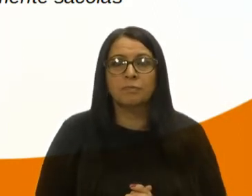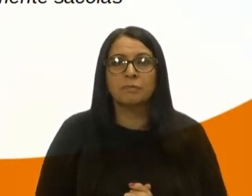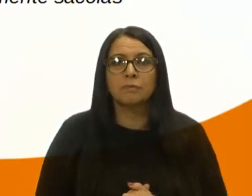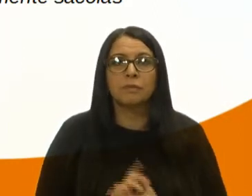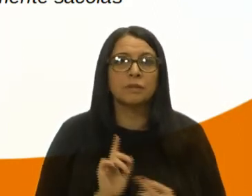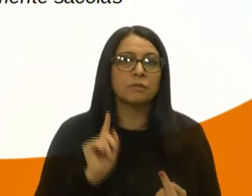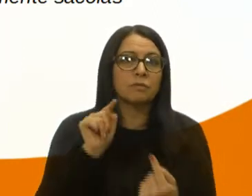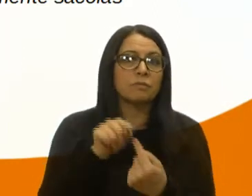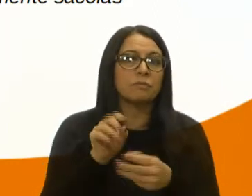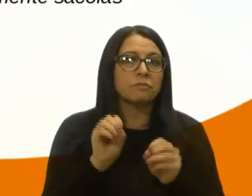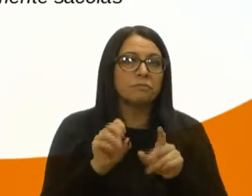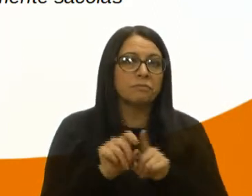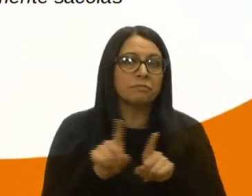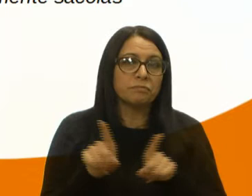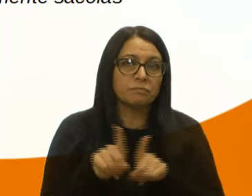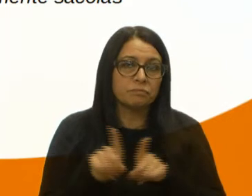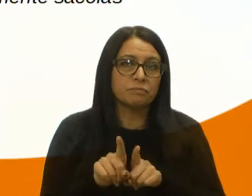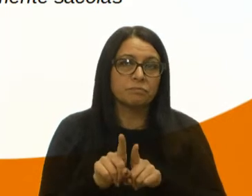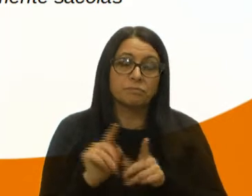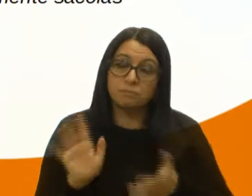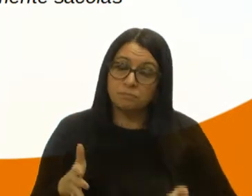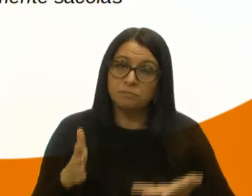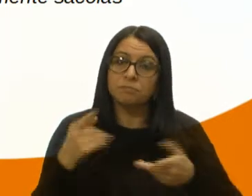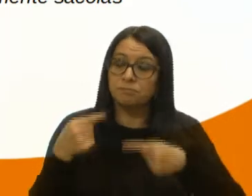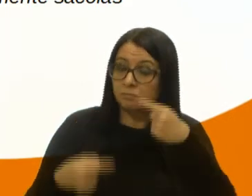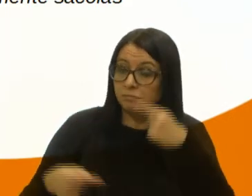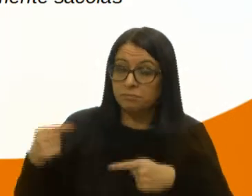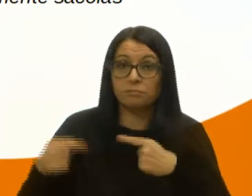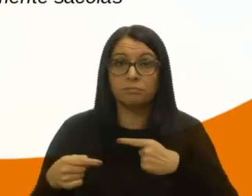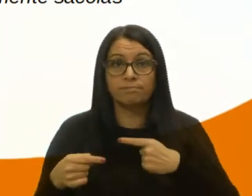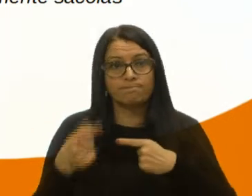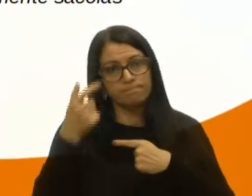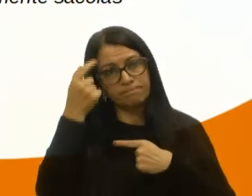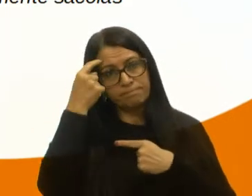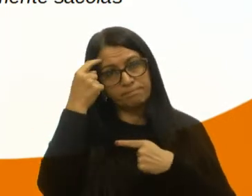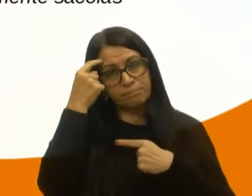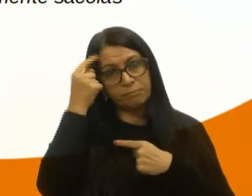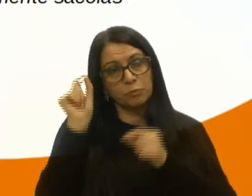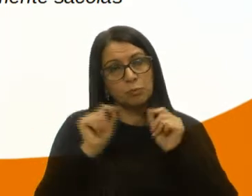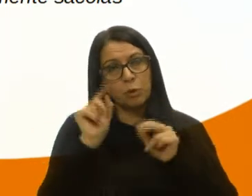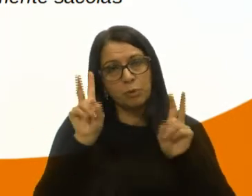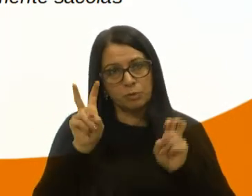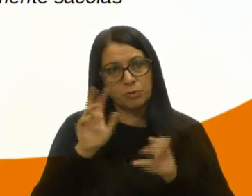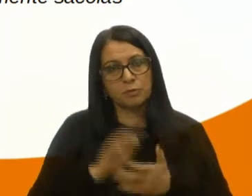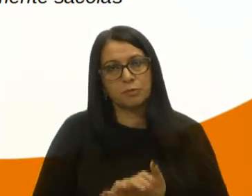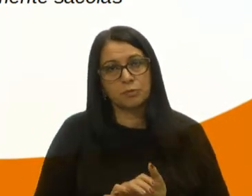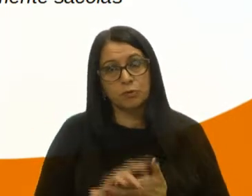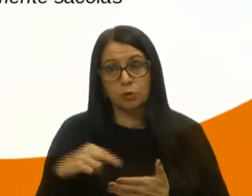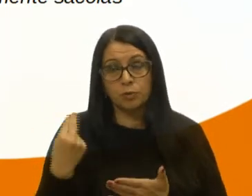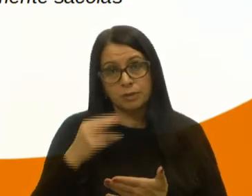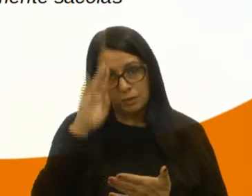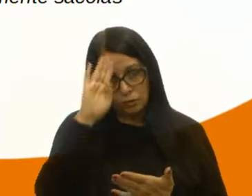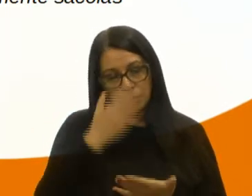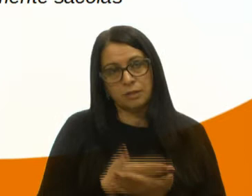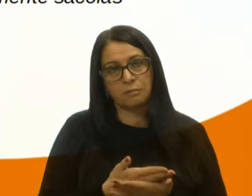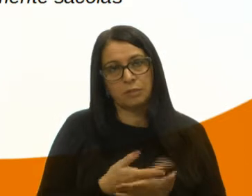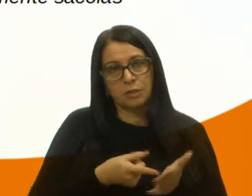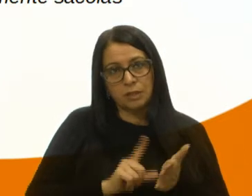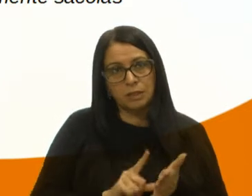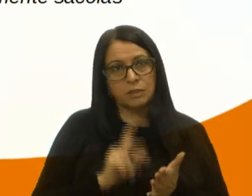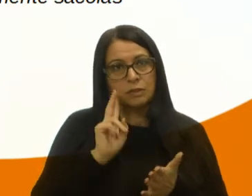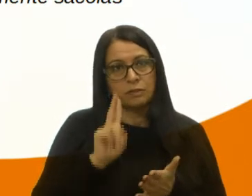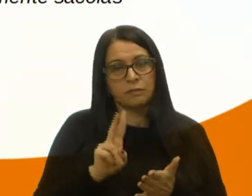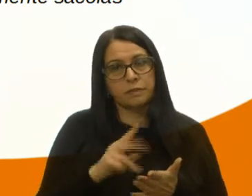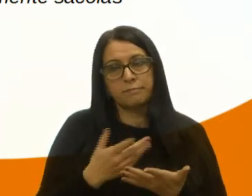um cunho educacional e também promove o debate e a racionalização do assunto. A gente acredita que, antes de tomar uma